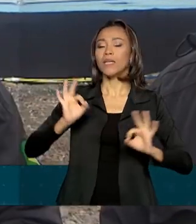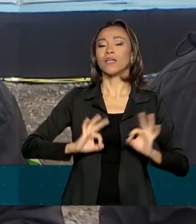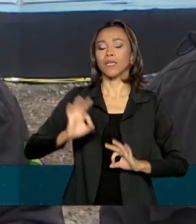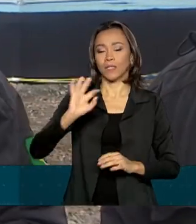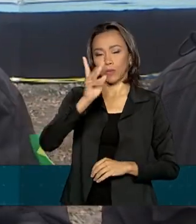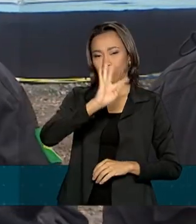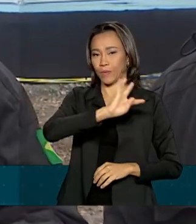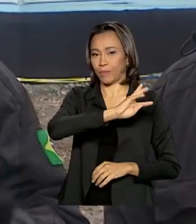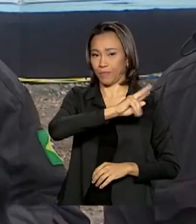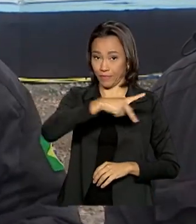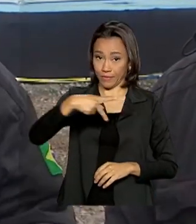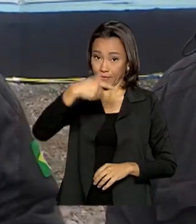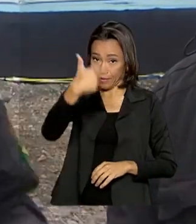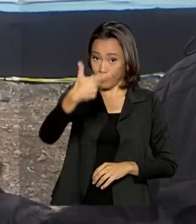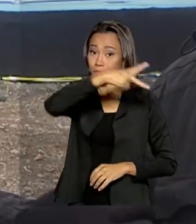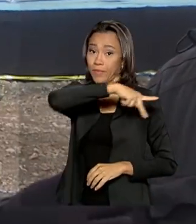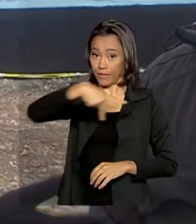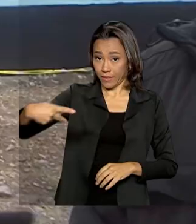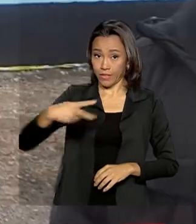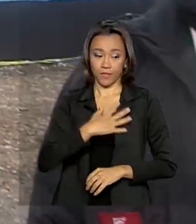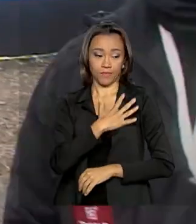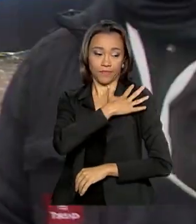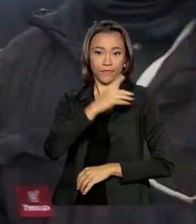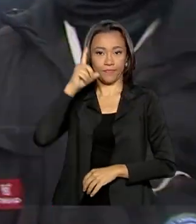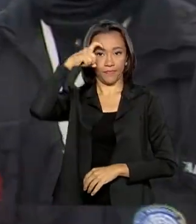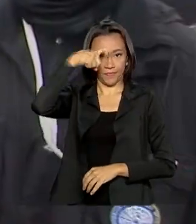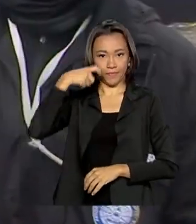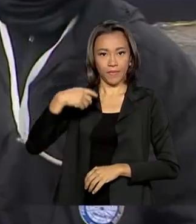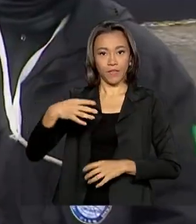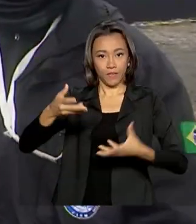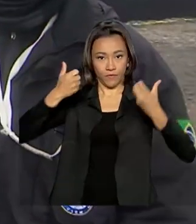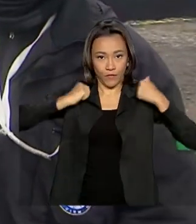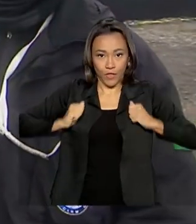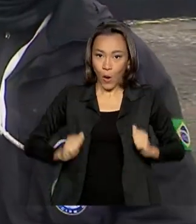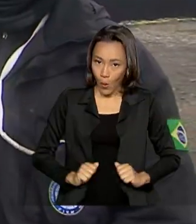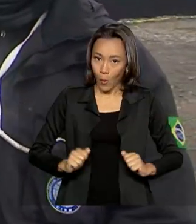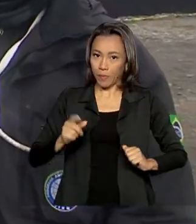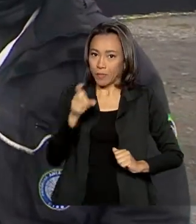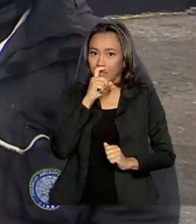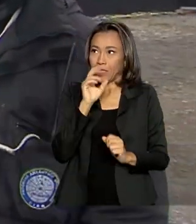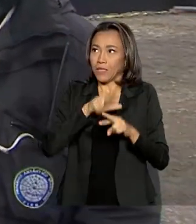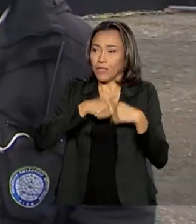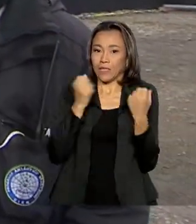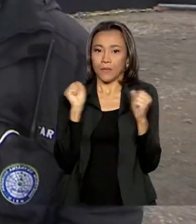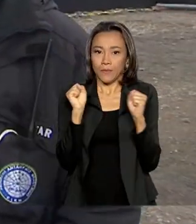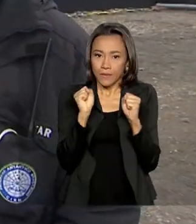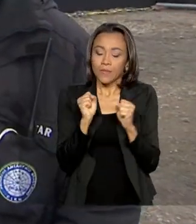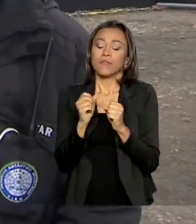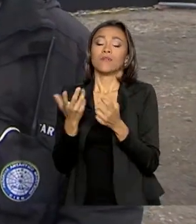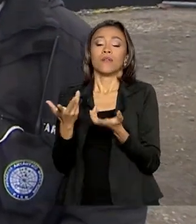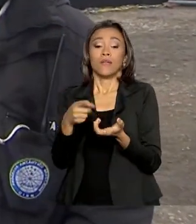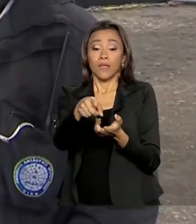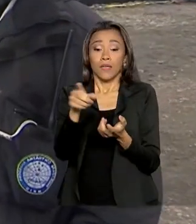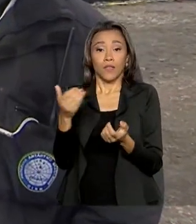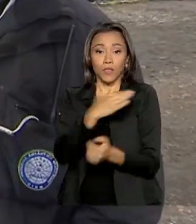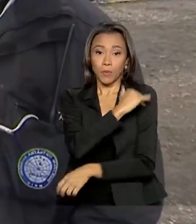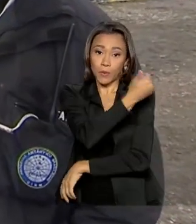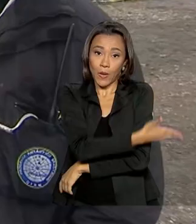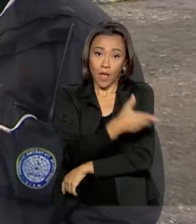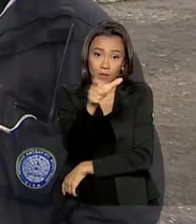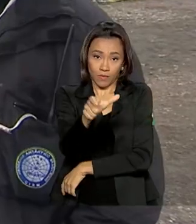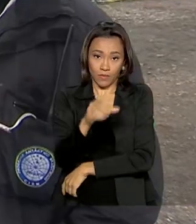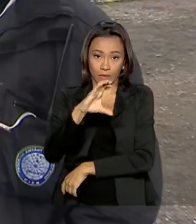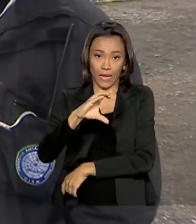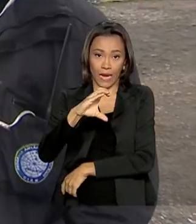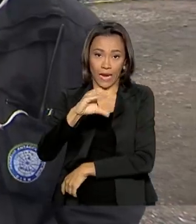suportar o frio Antártico, a chamada Andaina. Eu estou aqui ao lado do subsecretário do Programa Antártico Brasileiro, capitão de Mar e Guerra, Marcelo Gomes. Capitão,